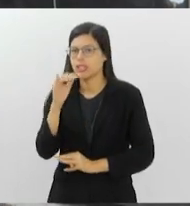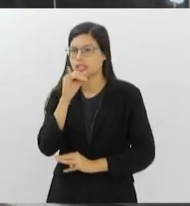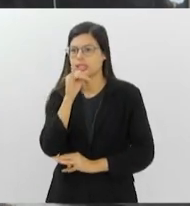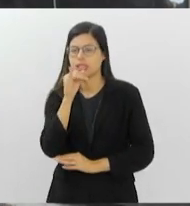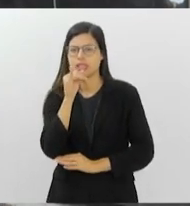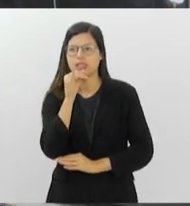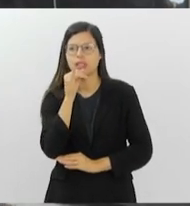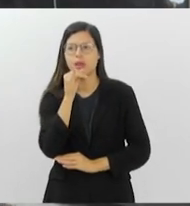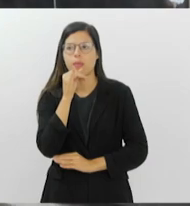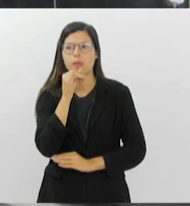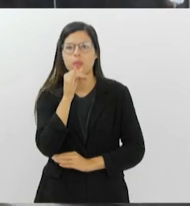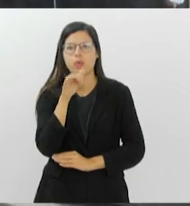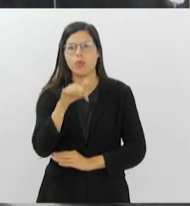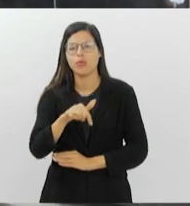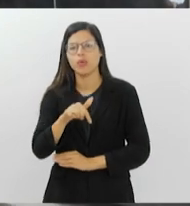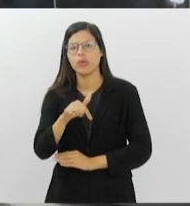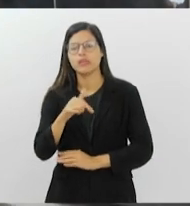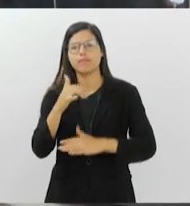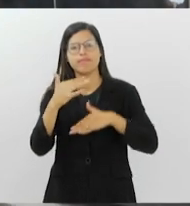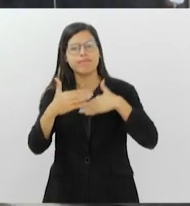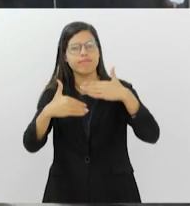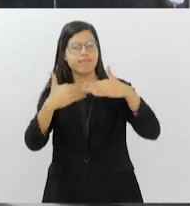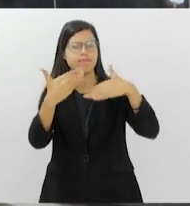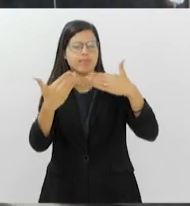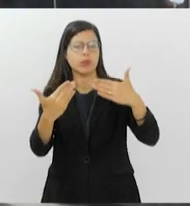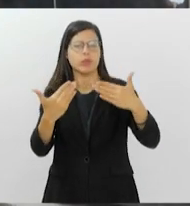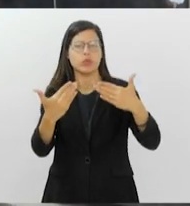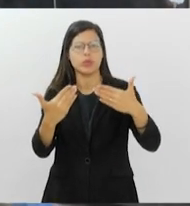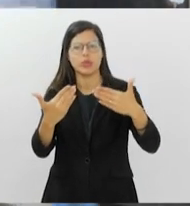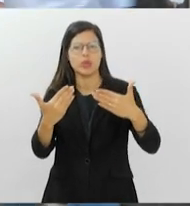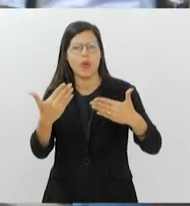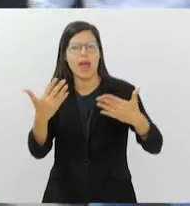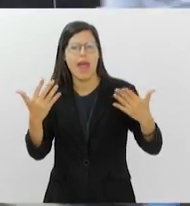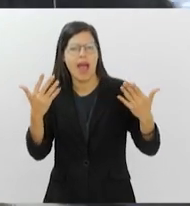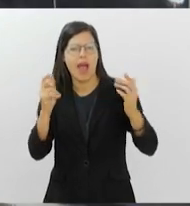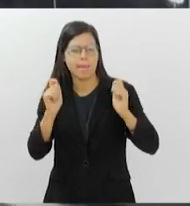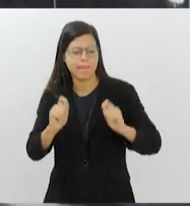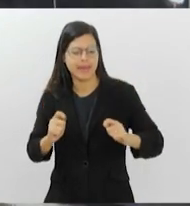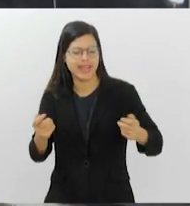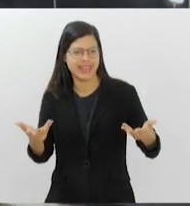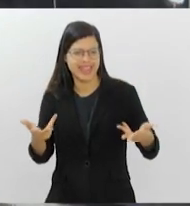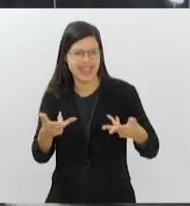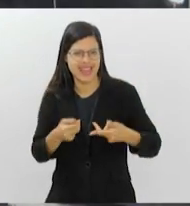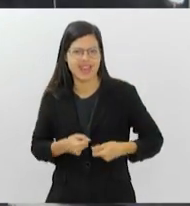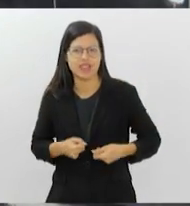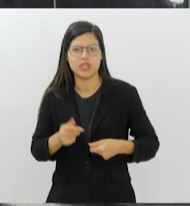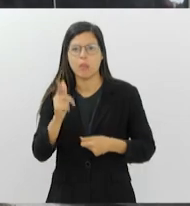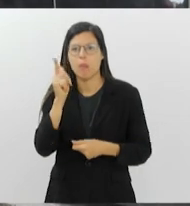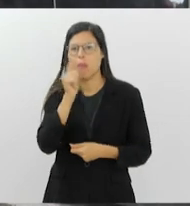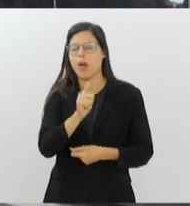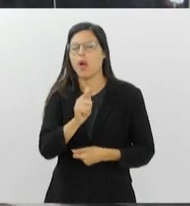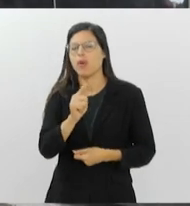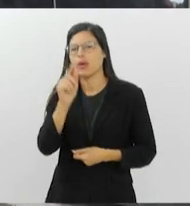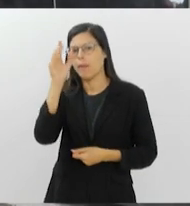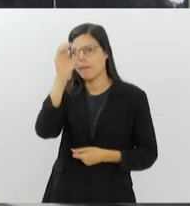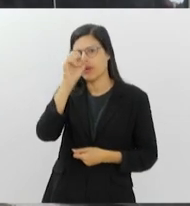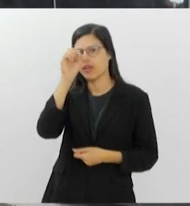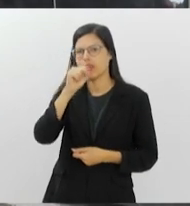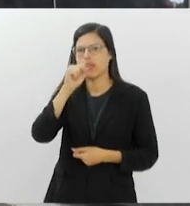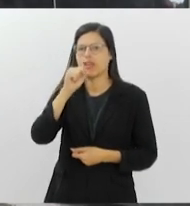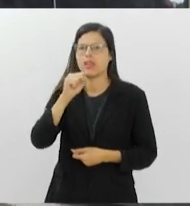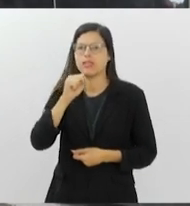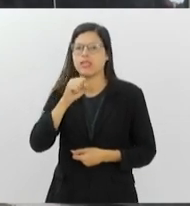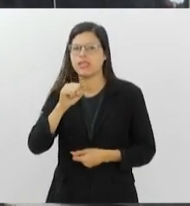estão construindo as habilidades para lidar com frustrações, para lidar com tomada de